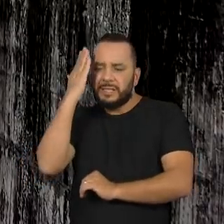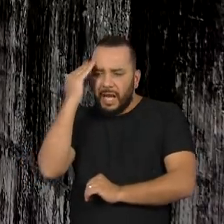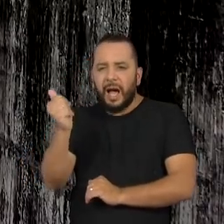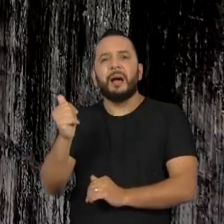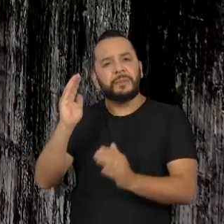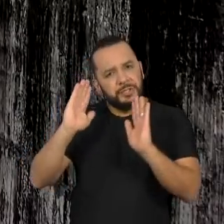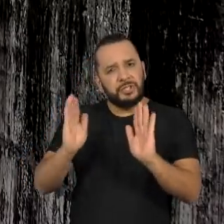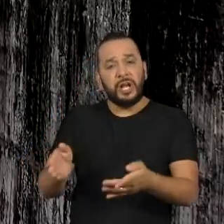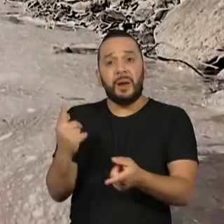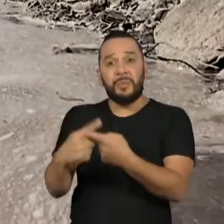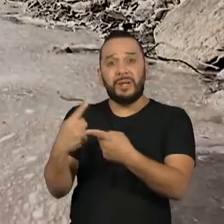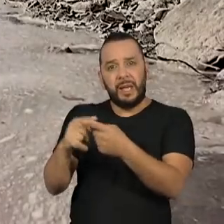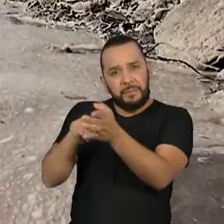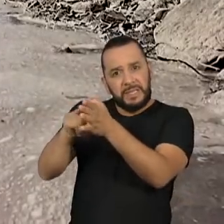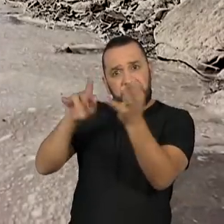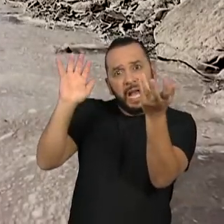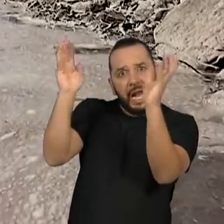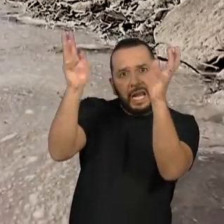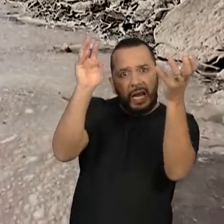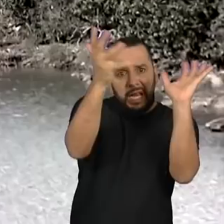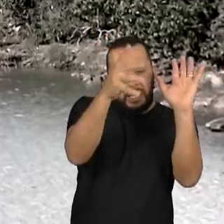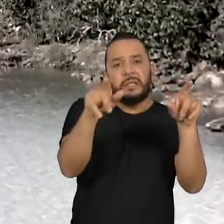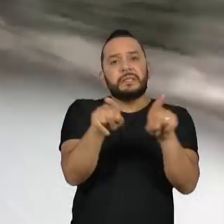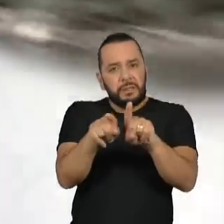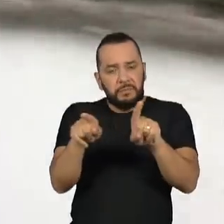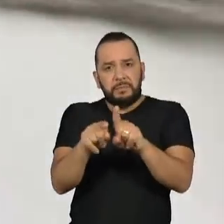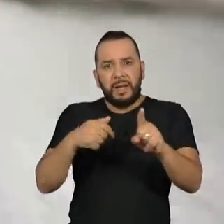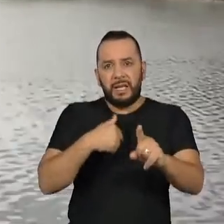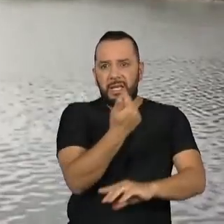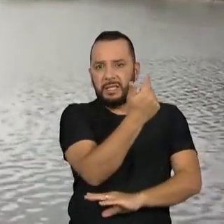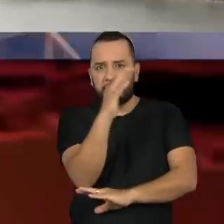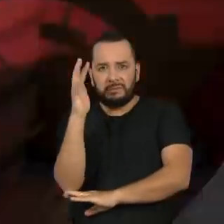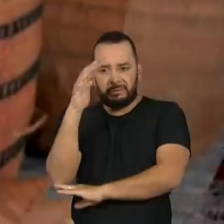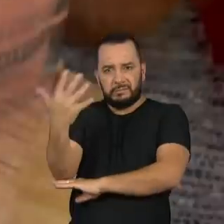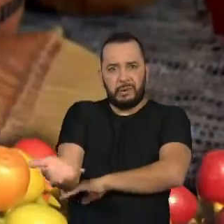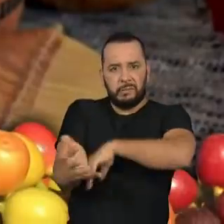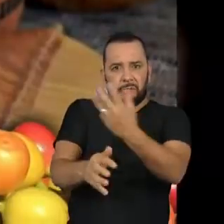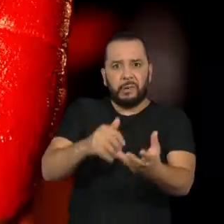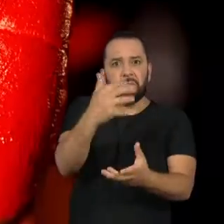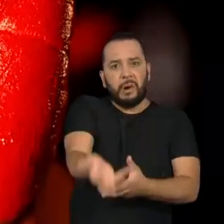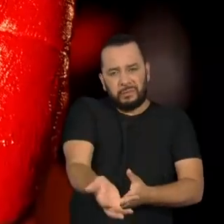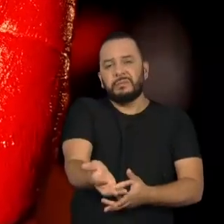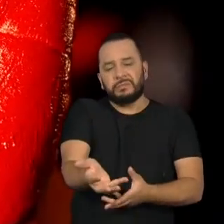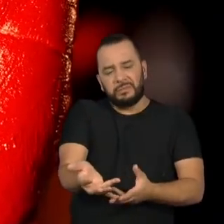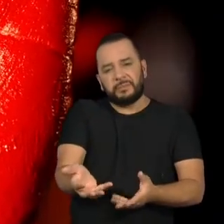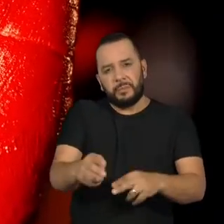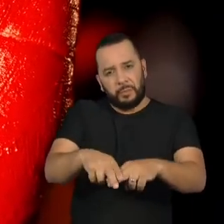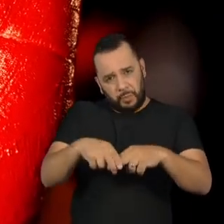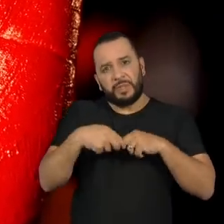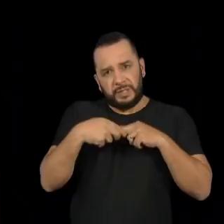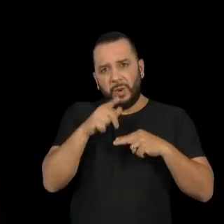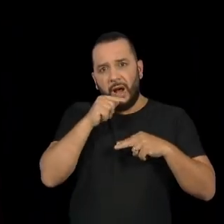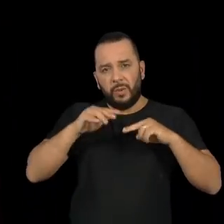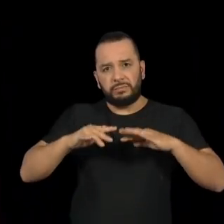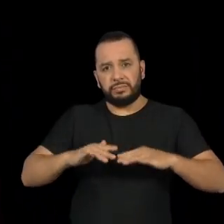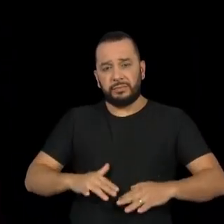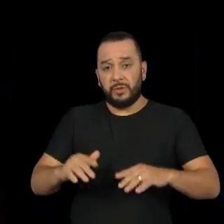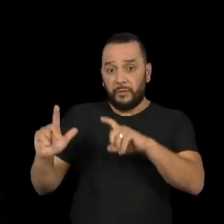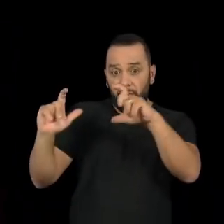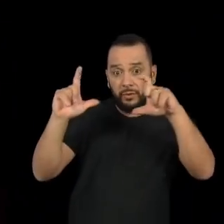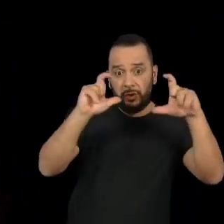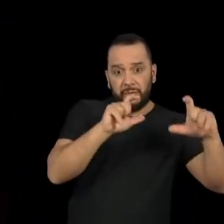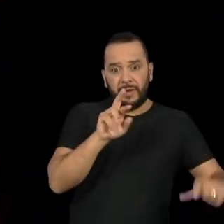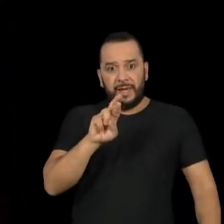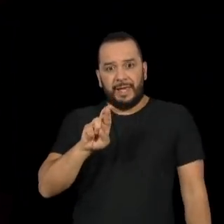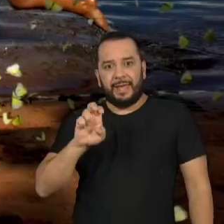mudanças climáticas e os impactos dos desmatamentos. E o fotógrafo Renato Soares lança